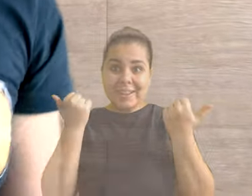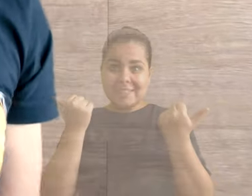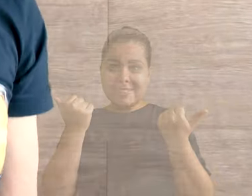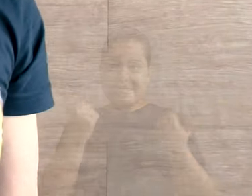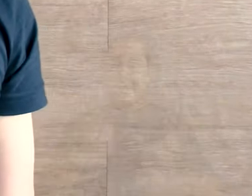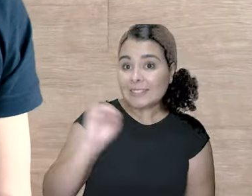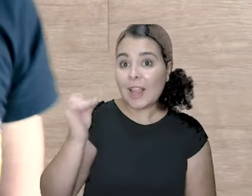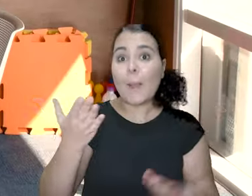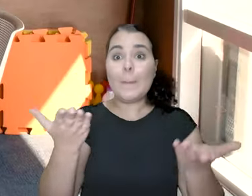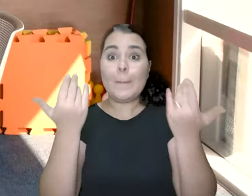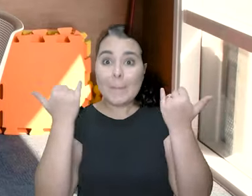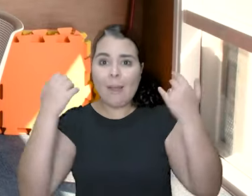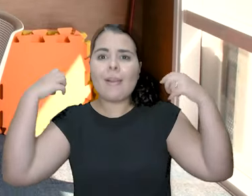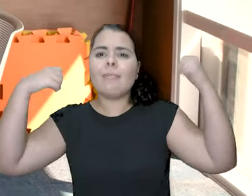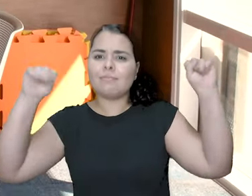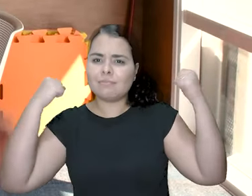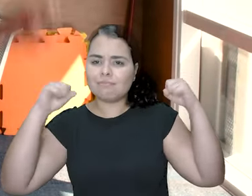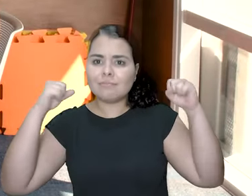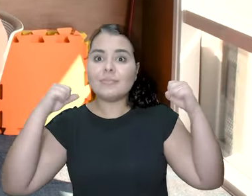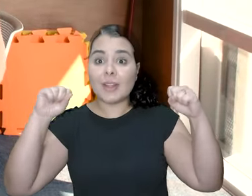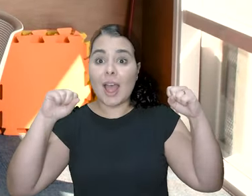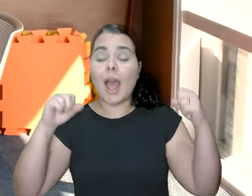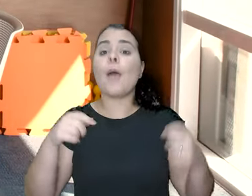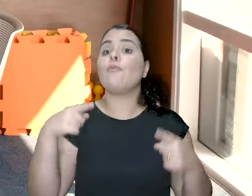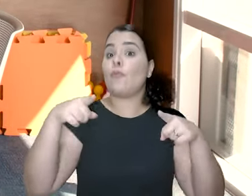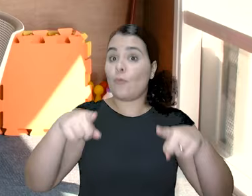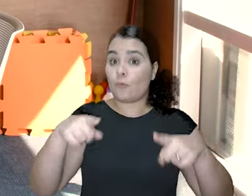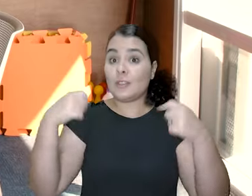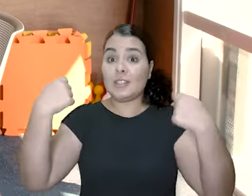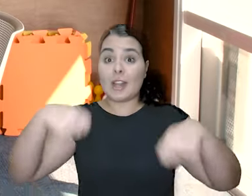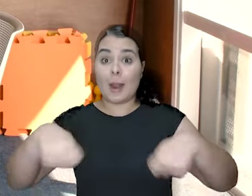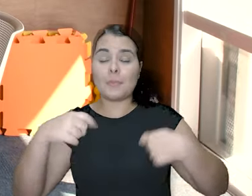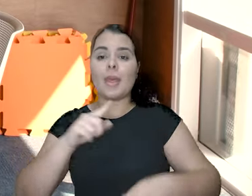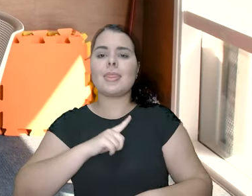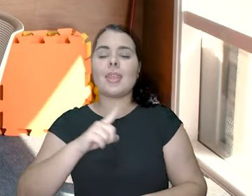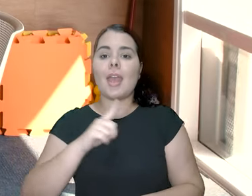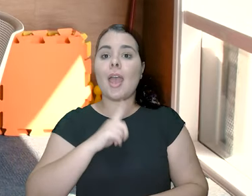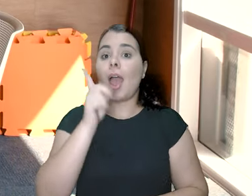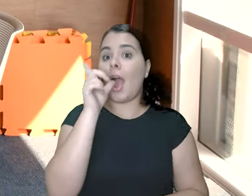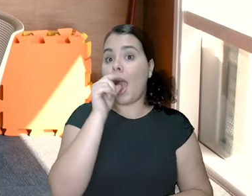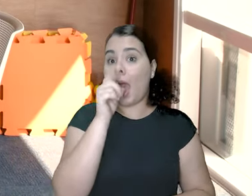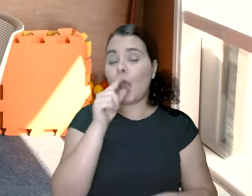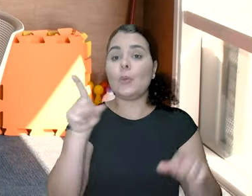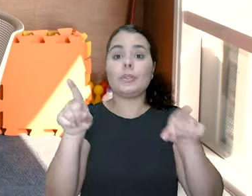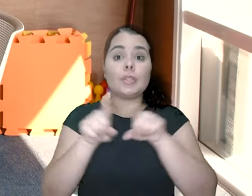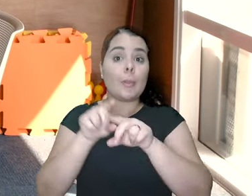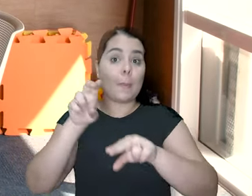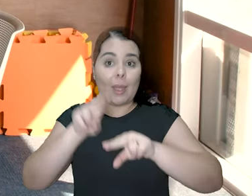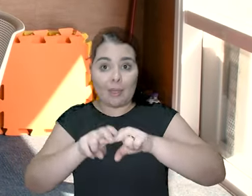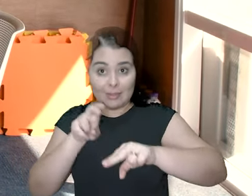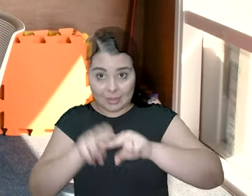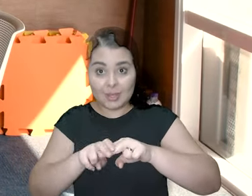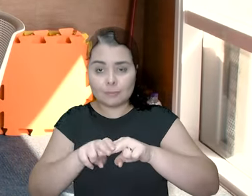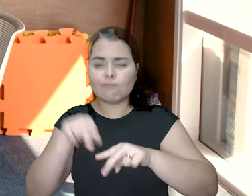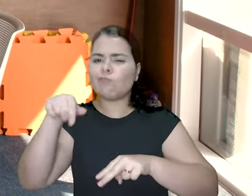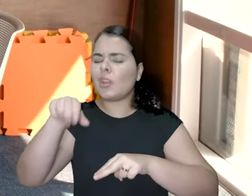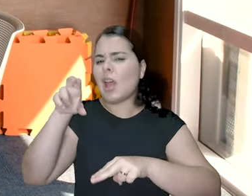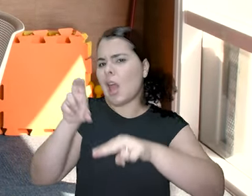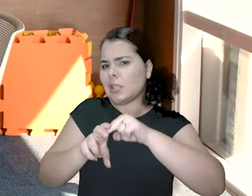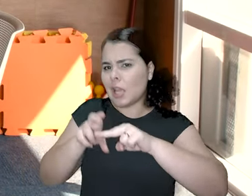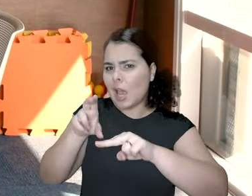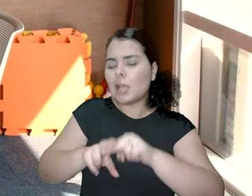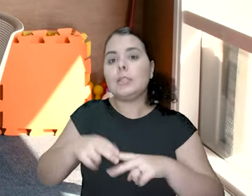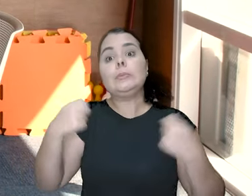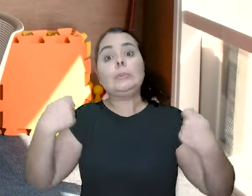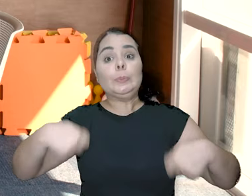Bora! Bora treinar? Pega sua garrafa de água, uma cadeira. Essa